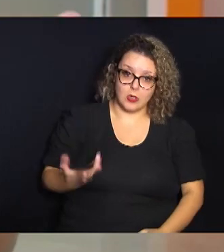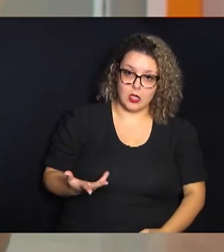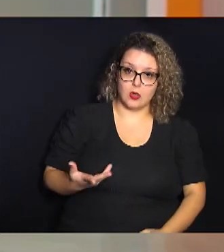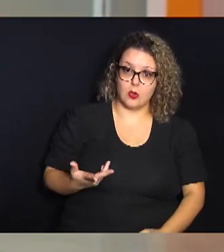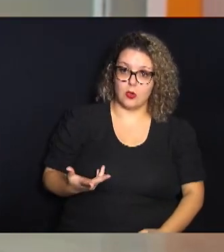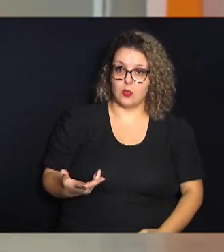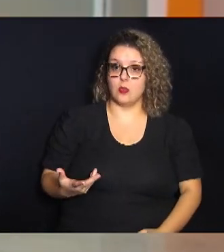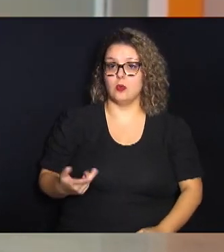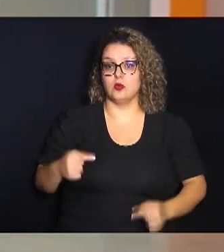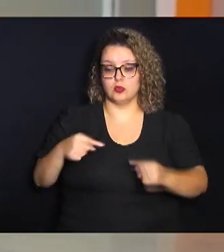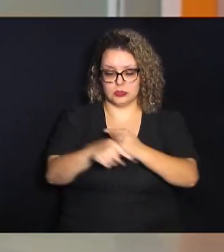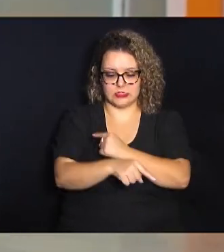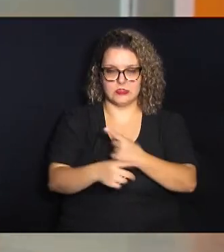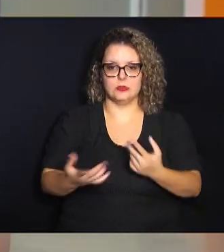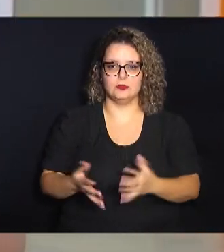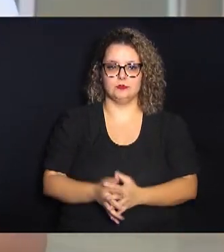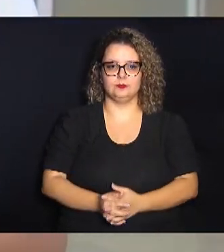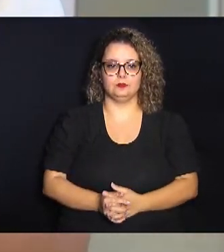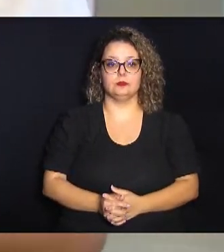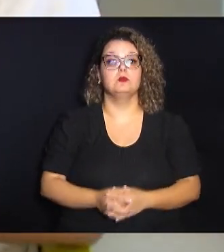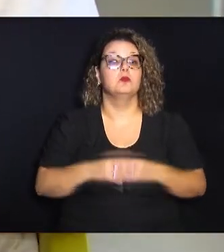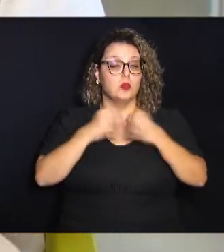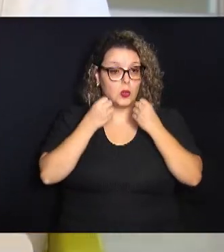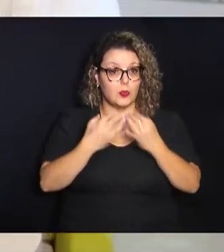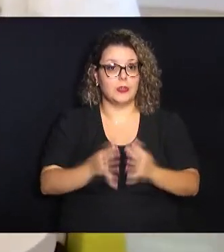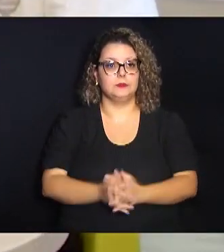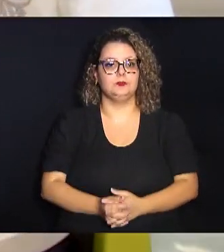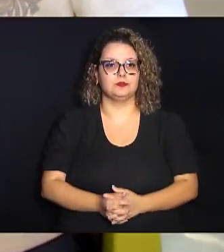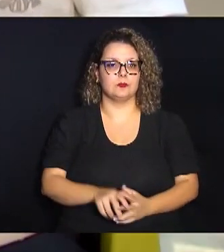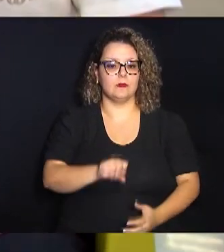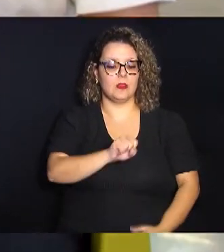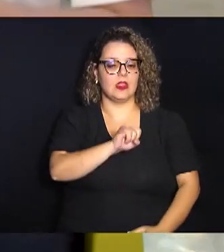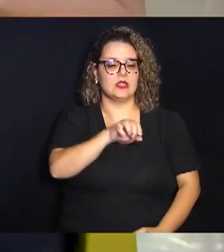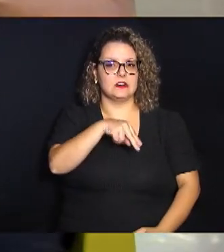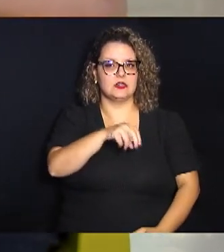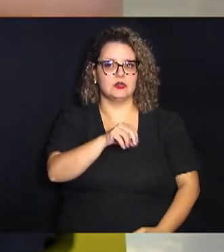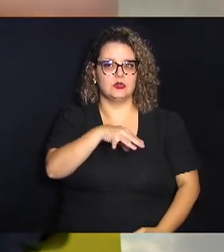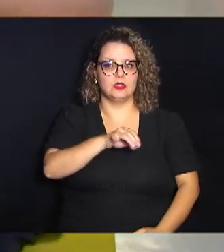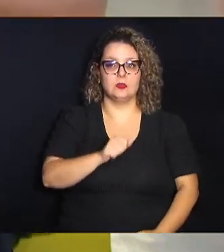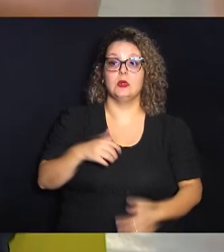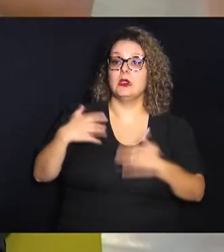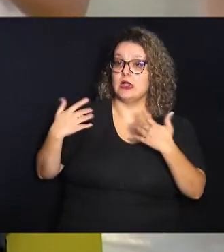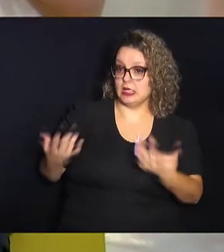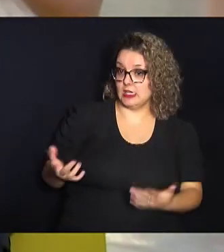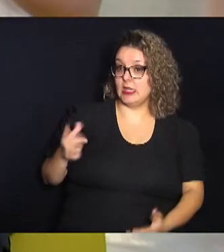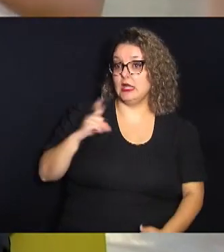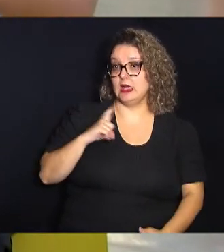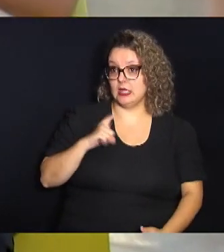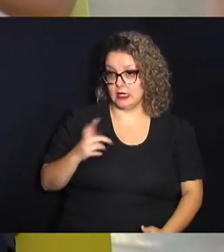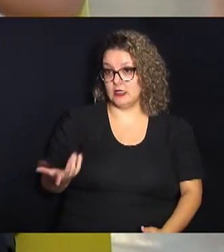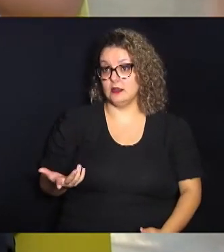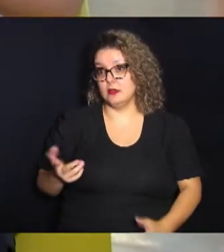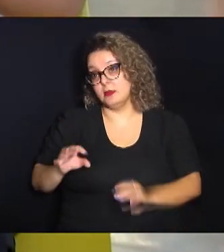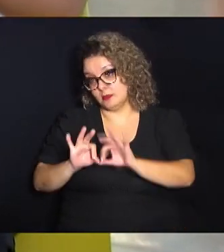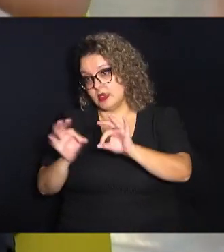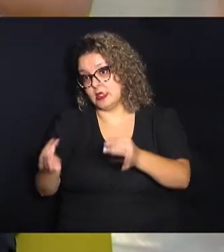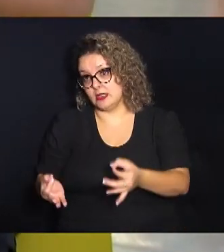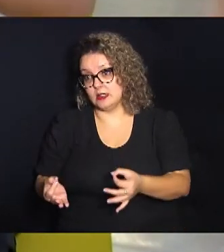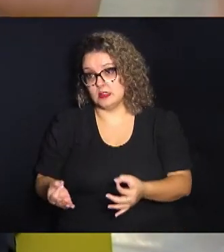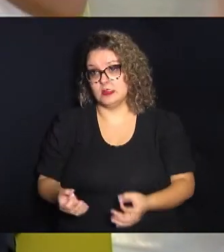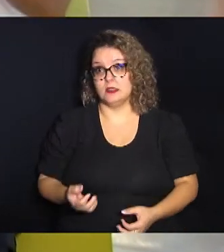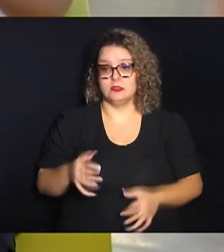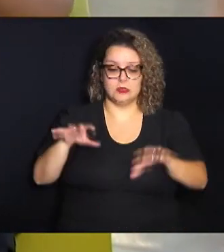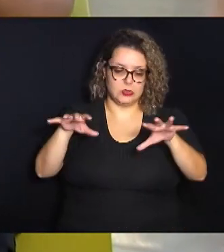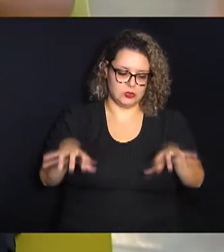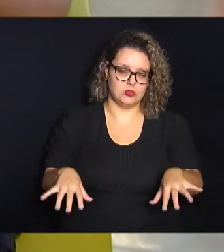sentidos contrários boa boa e vamos lá aí sinônimo professor sinônimo aí a gente tem é mais simples são duas classes